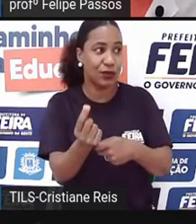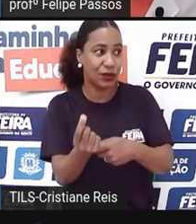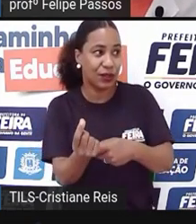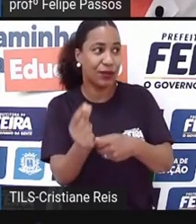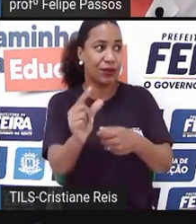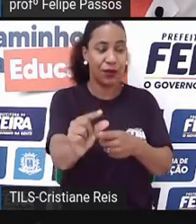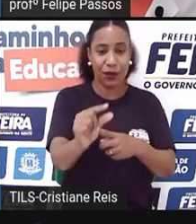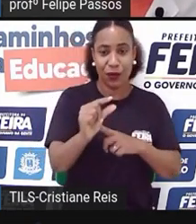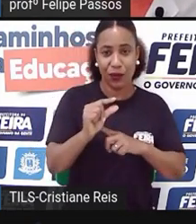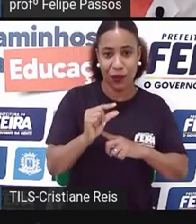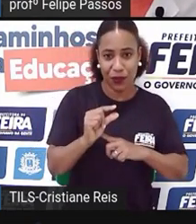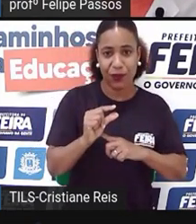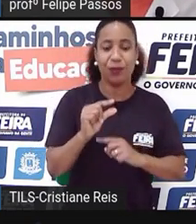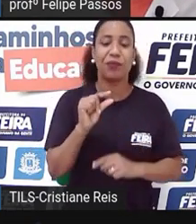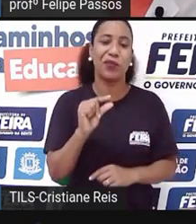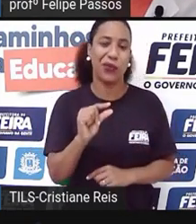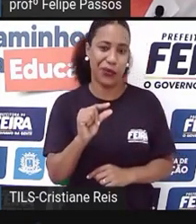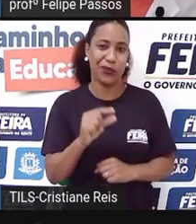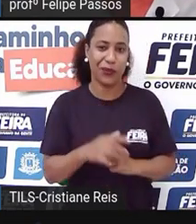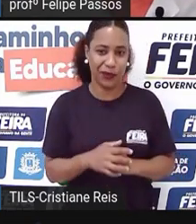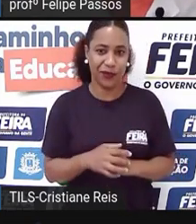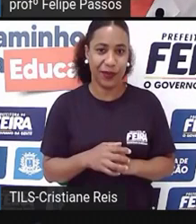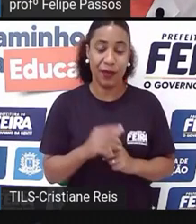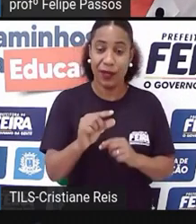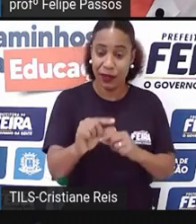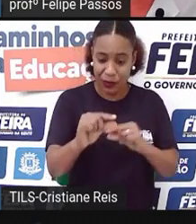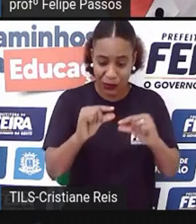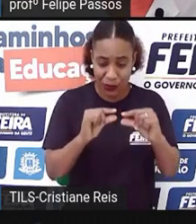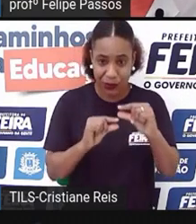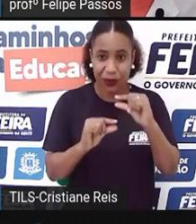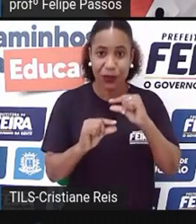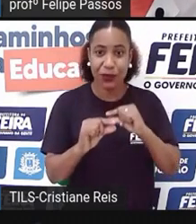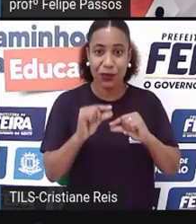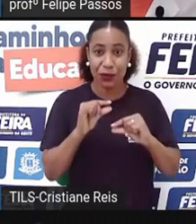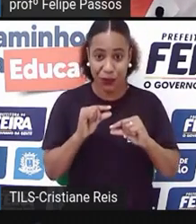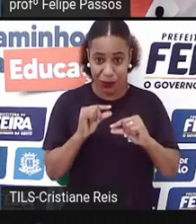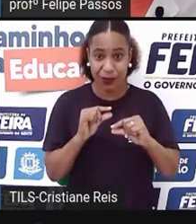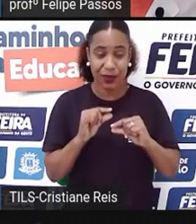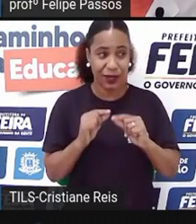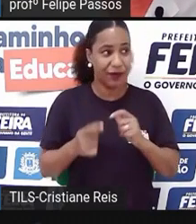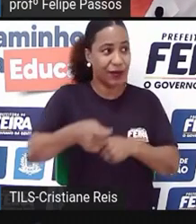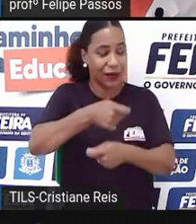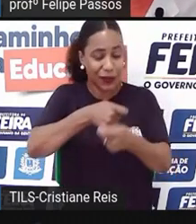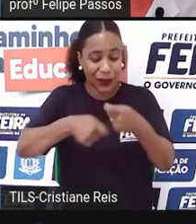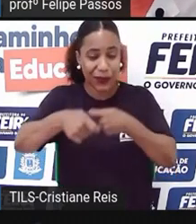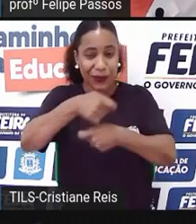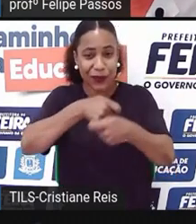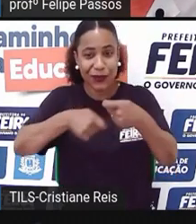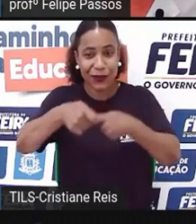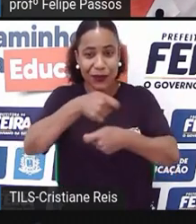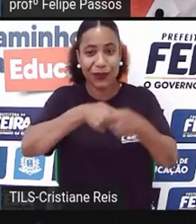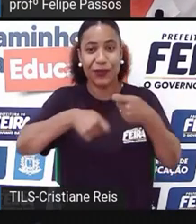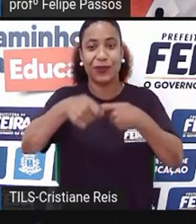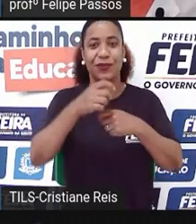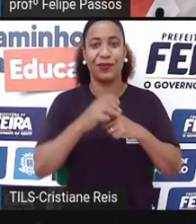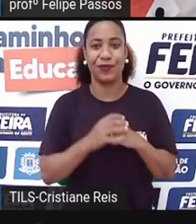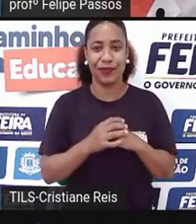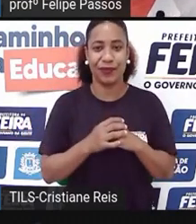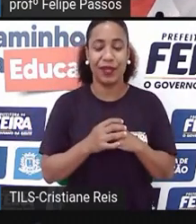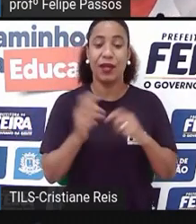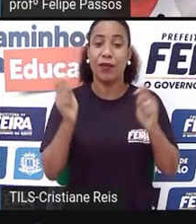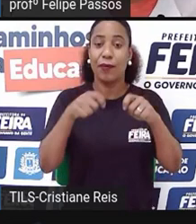essa entrada de receita, esse dinheiro que você vai recebendo, você fazer a correta